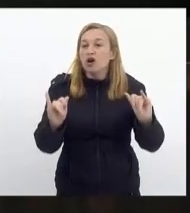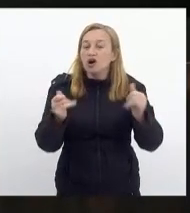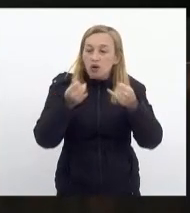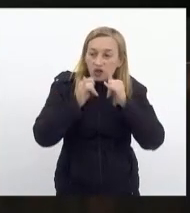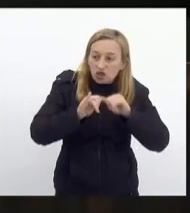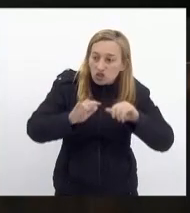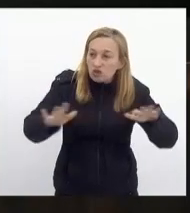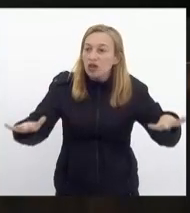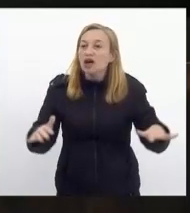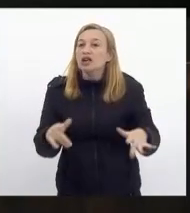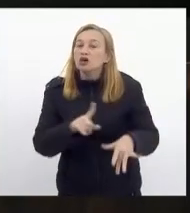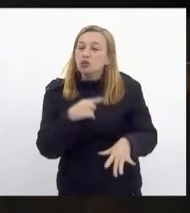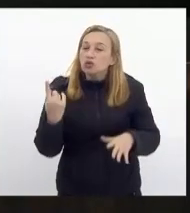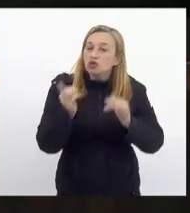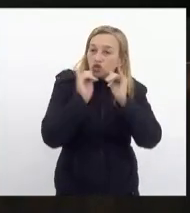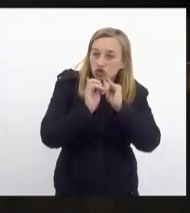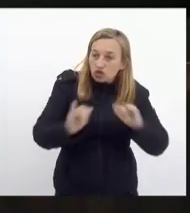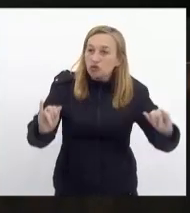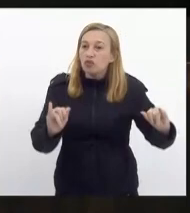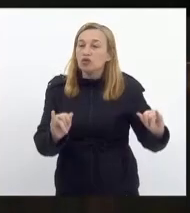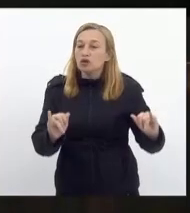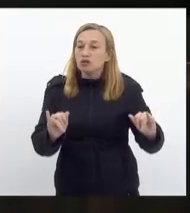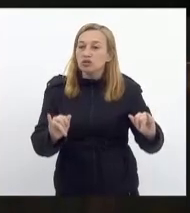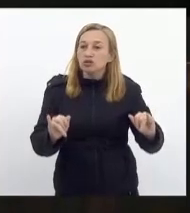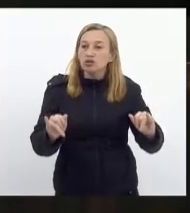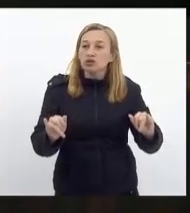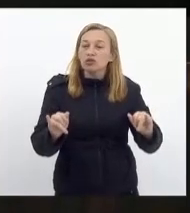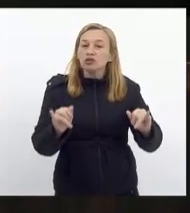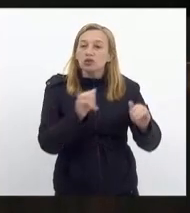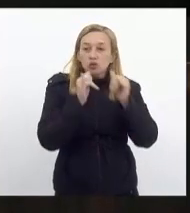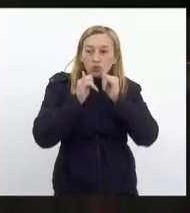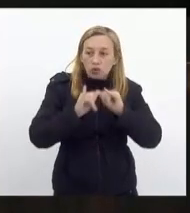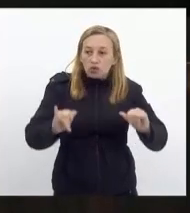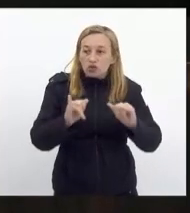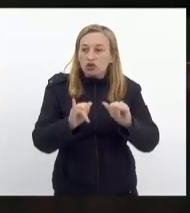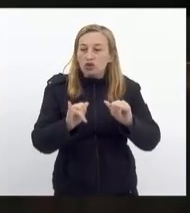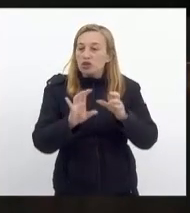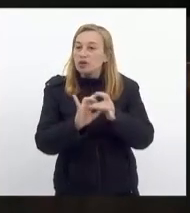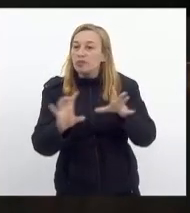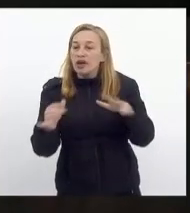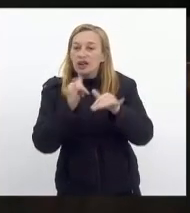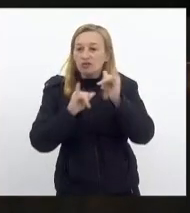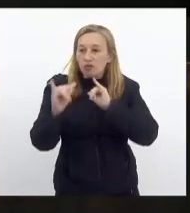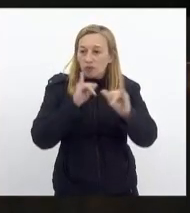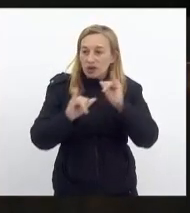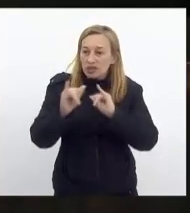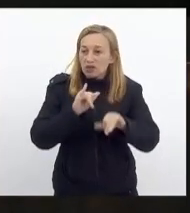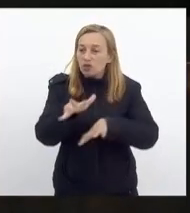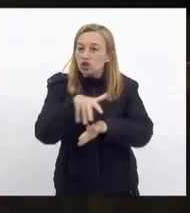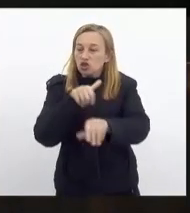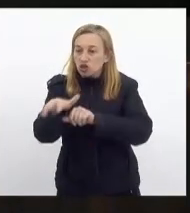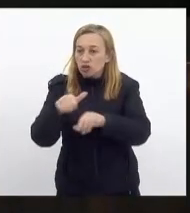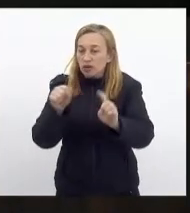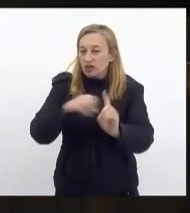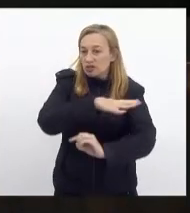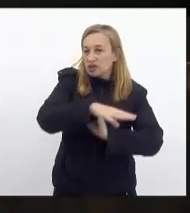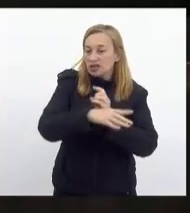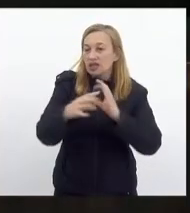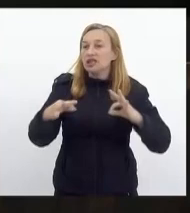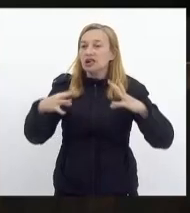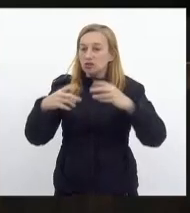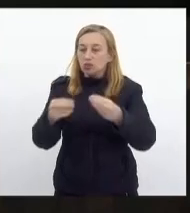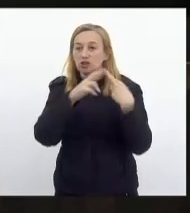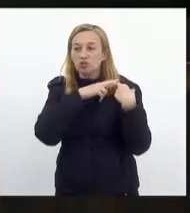divulgação, quando a gente divulga, a gente dissemina informação, a gente chama a sociedade também e a todos para a